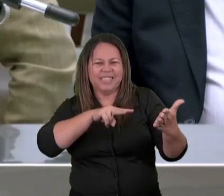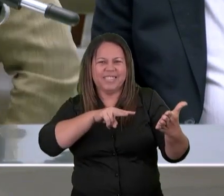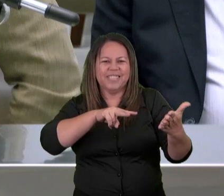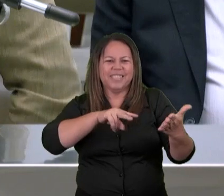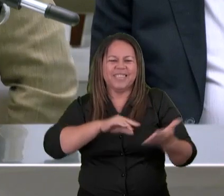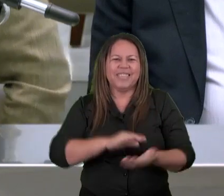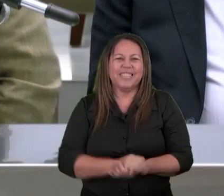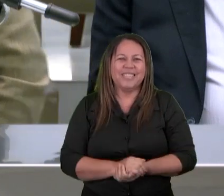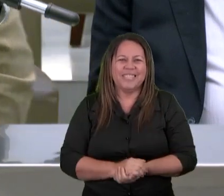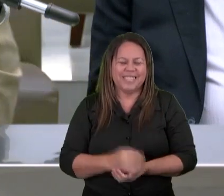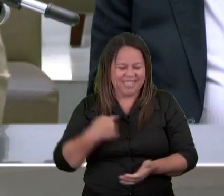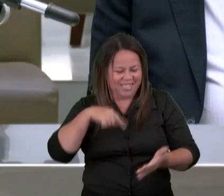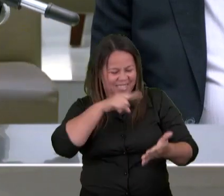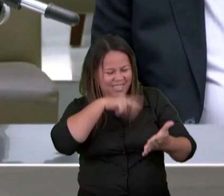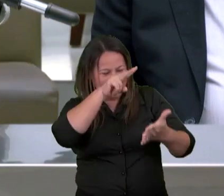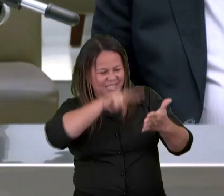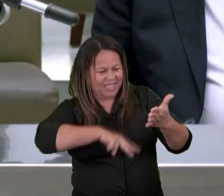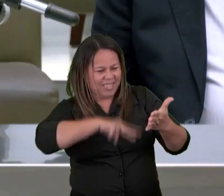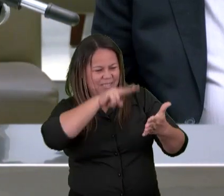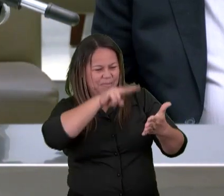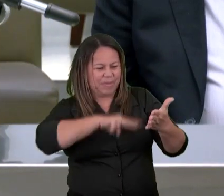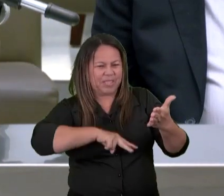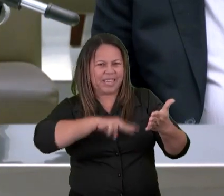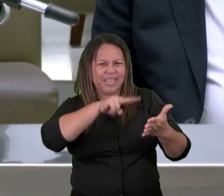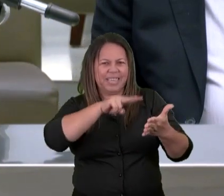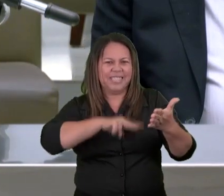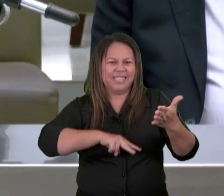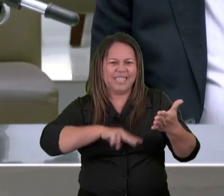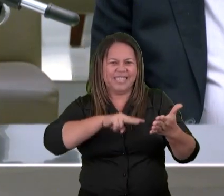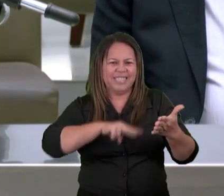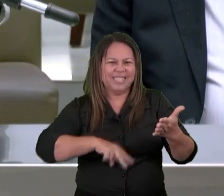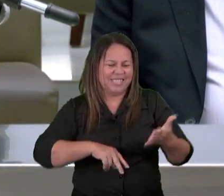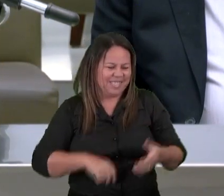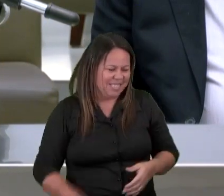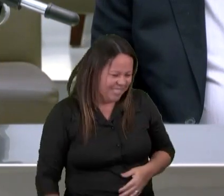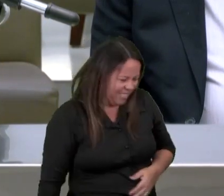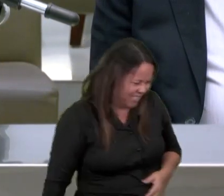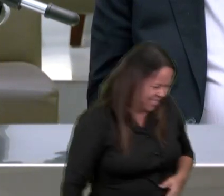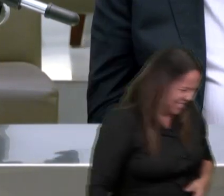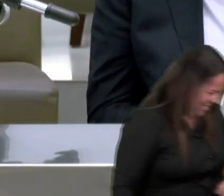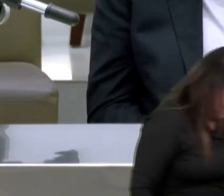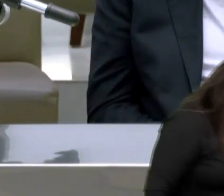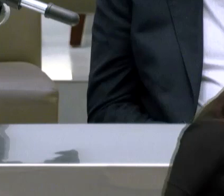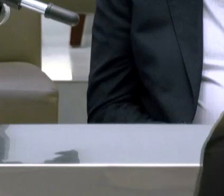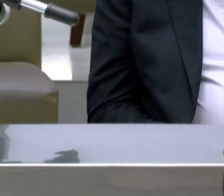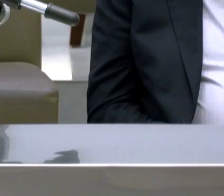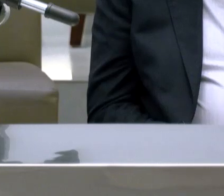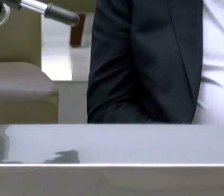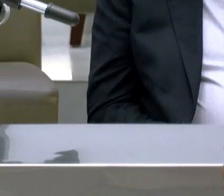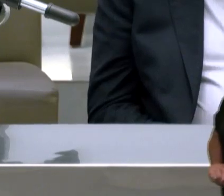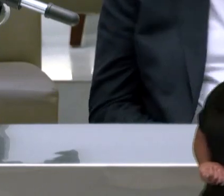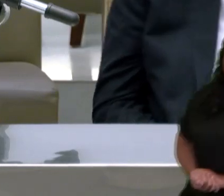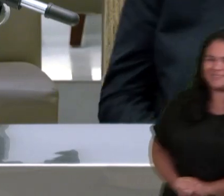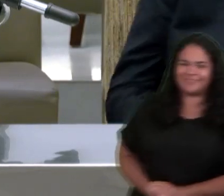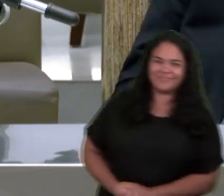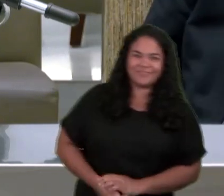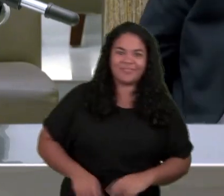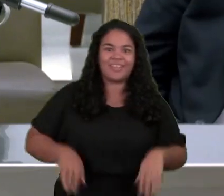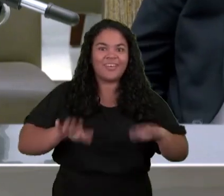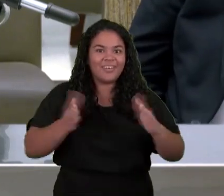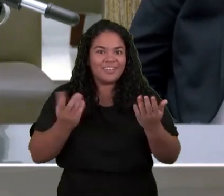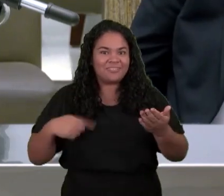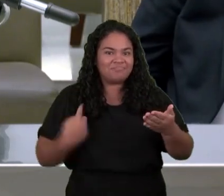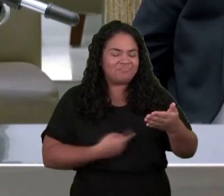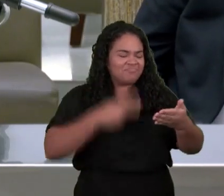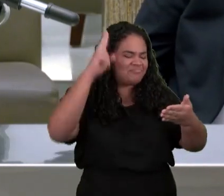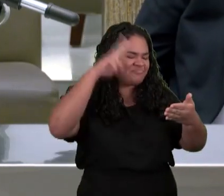capítulo 4 O capítulo anterior Do capítulo em que nós estamos refletindo Nós